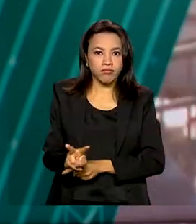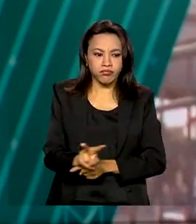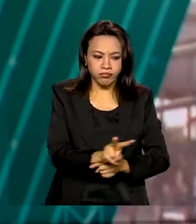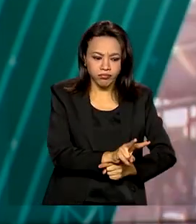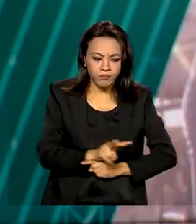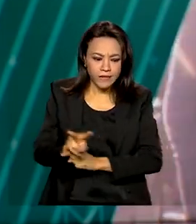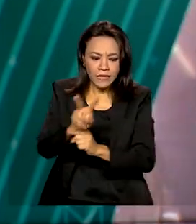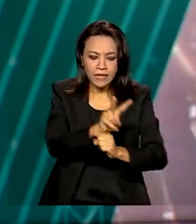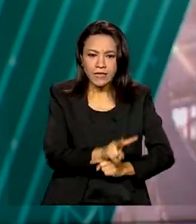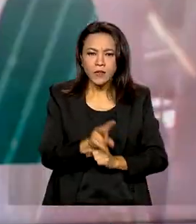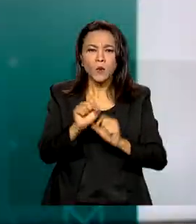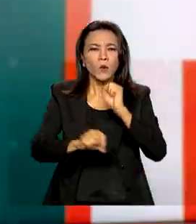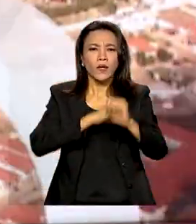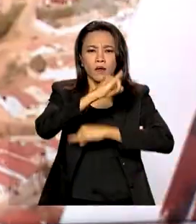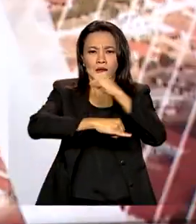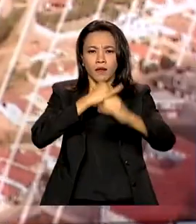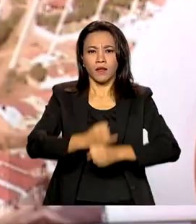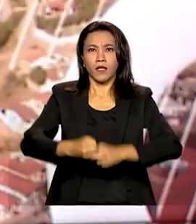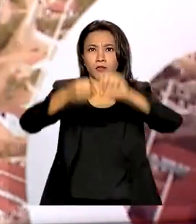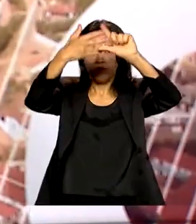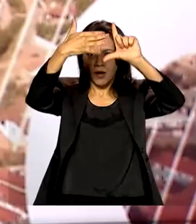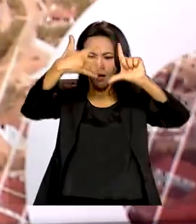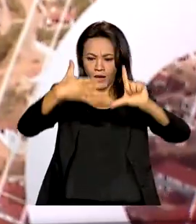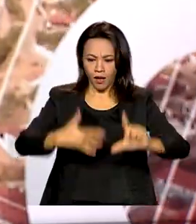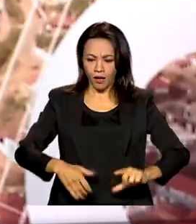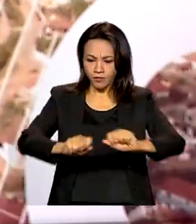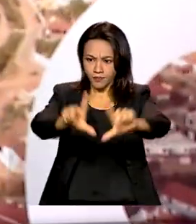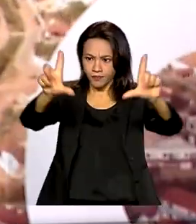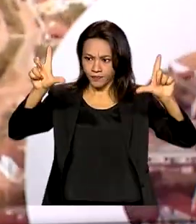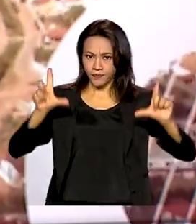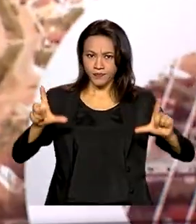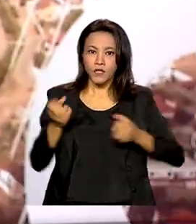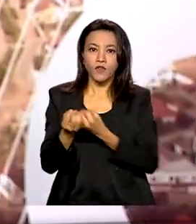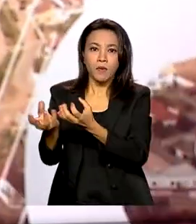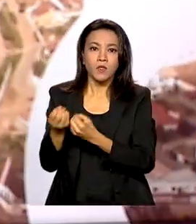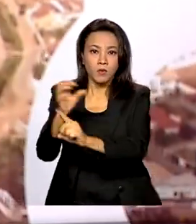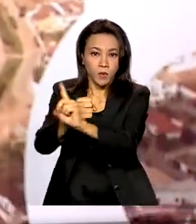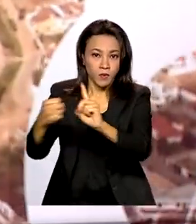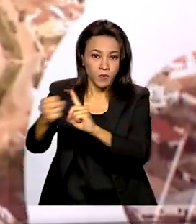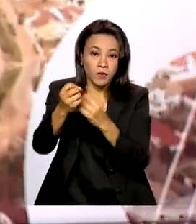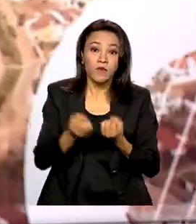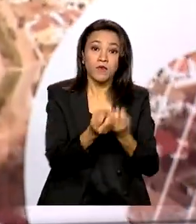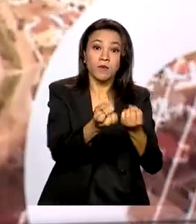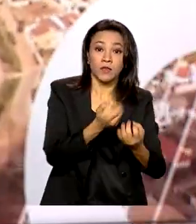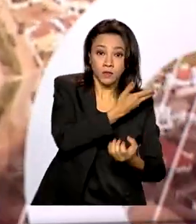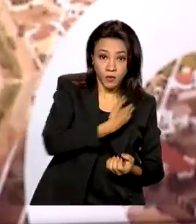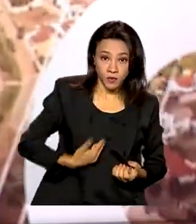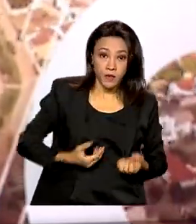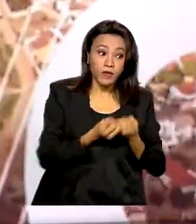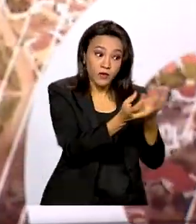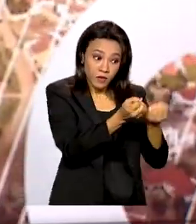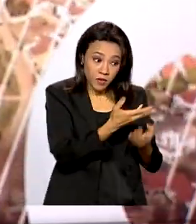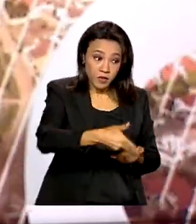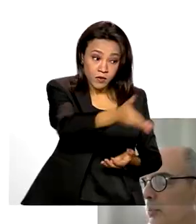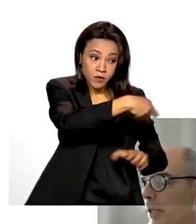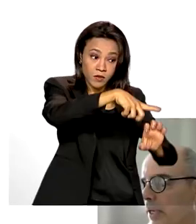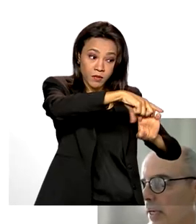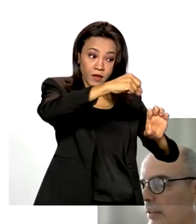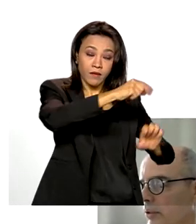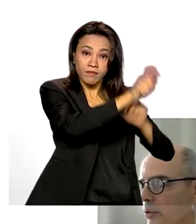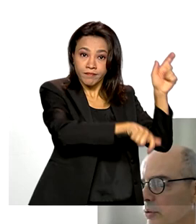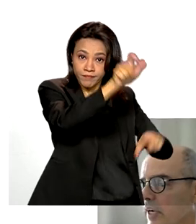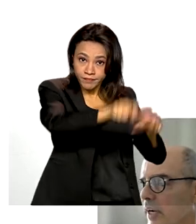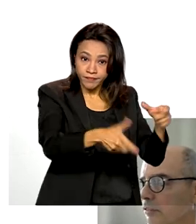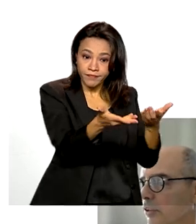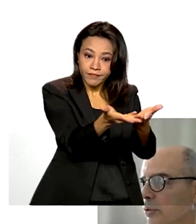Um portal que reúne dados públicos para a sociedade civil, governo e empreendedores do setor. O novo